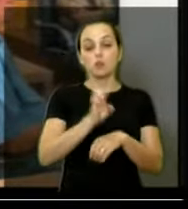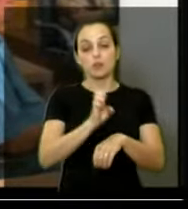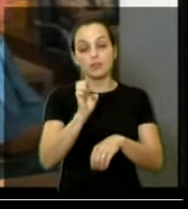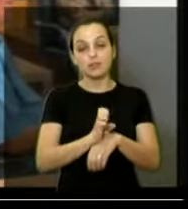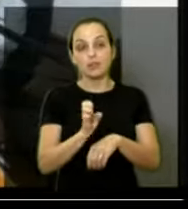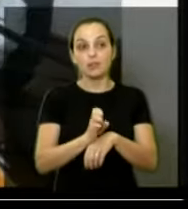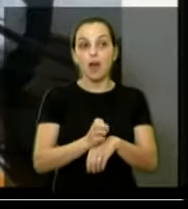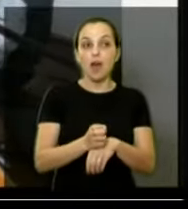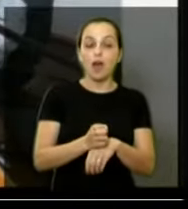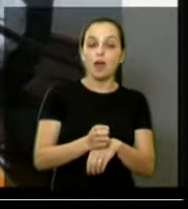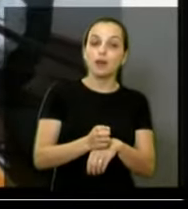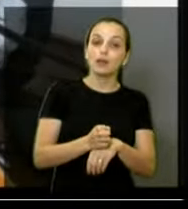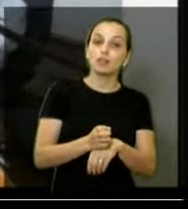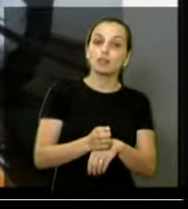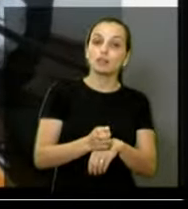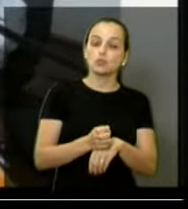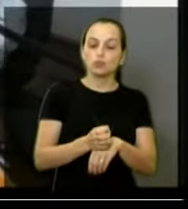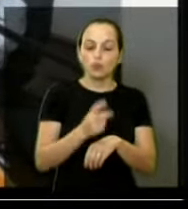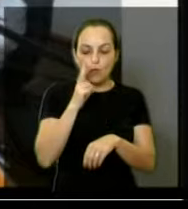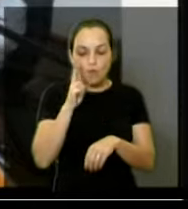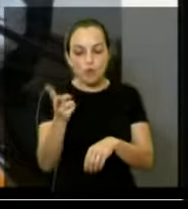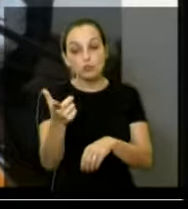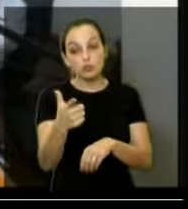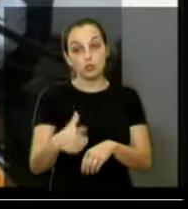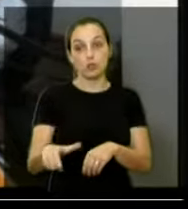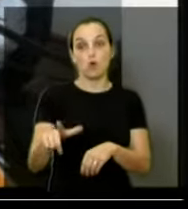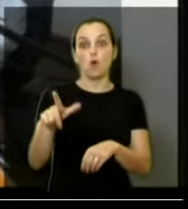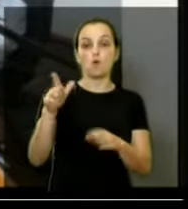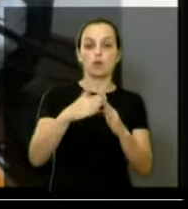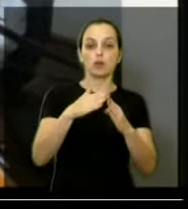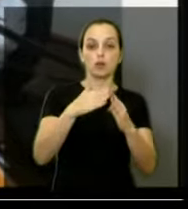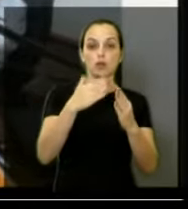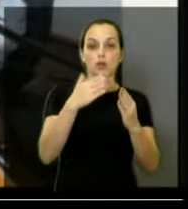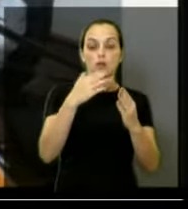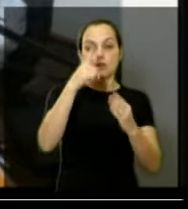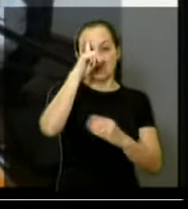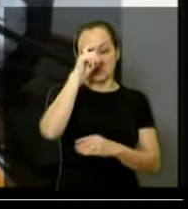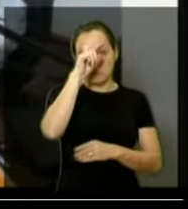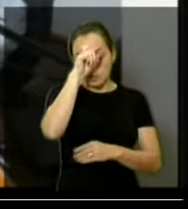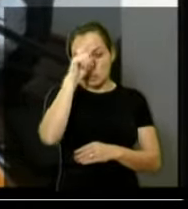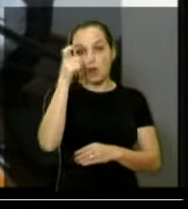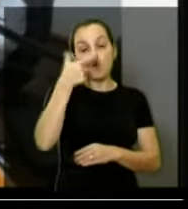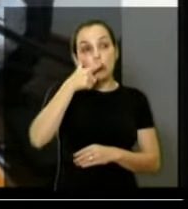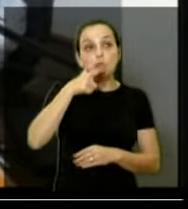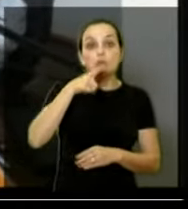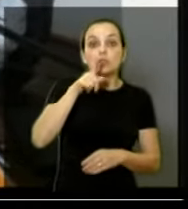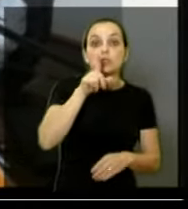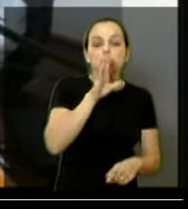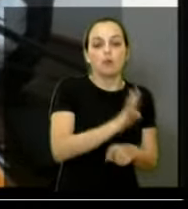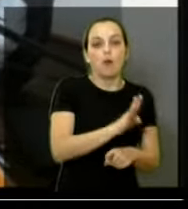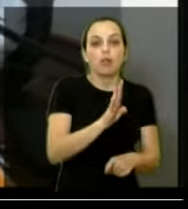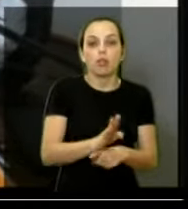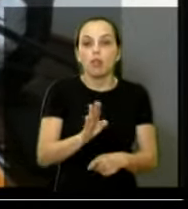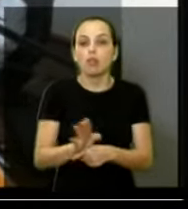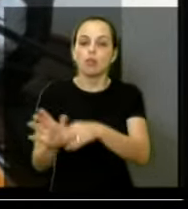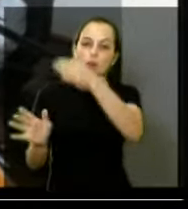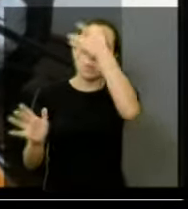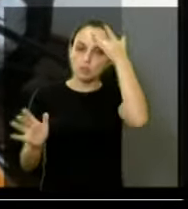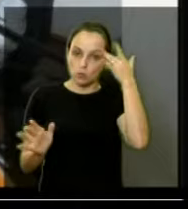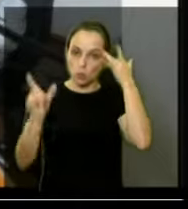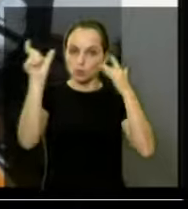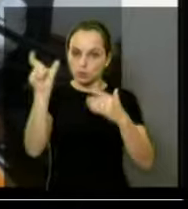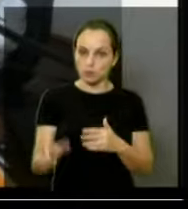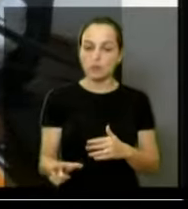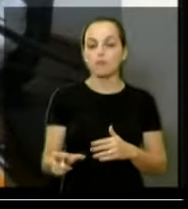essa tabela e que esses hospitais aqui da cidade consiga atender essas pessoas. Então, nós